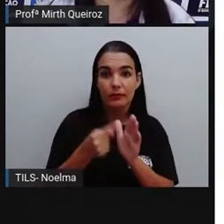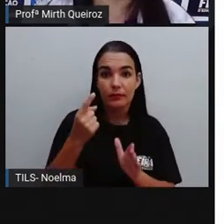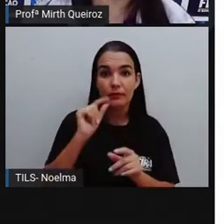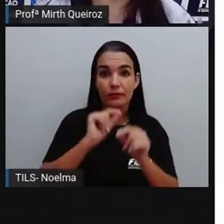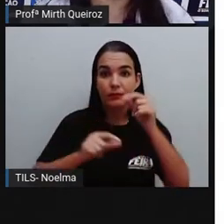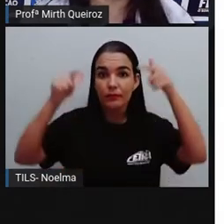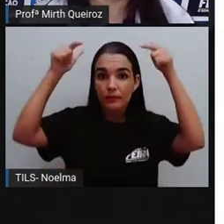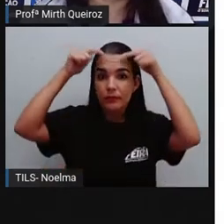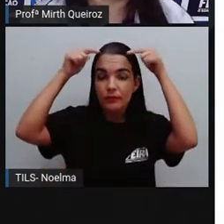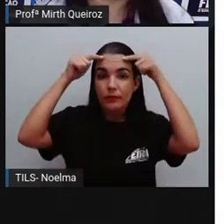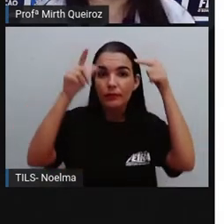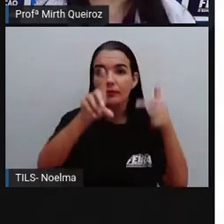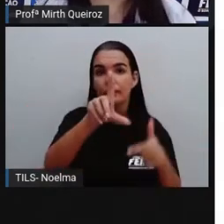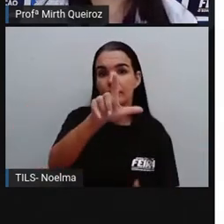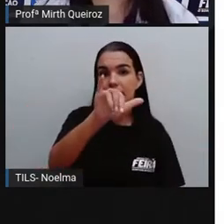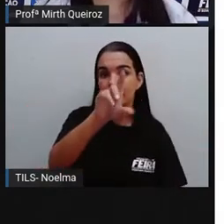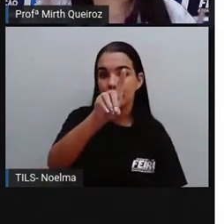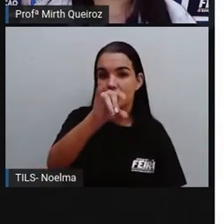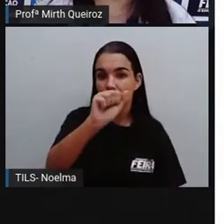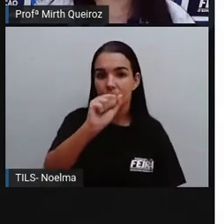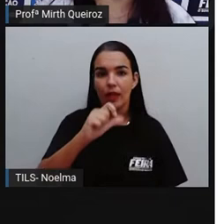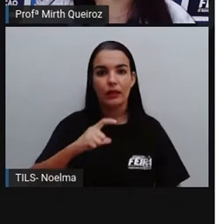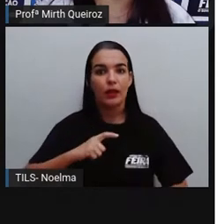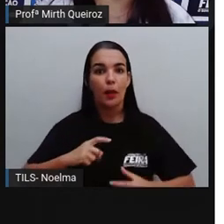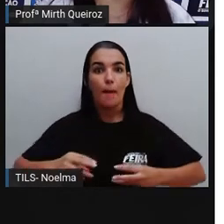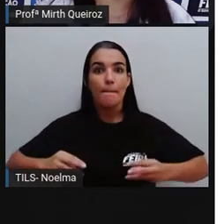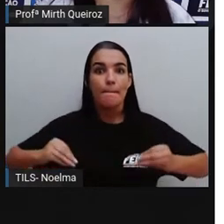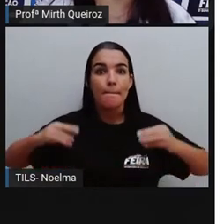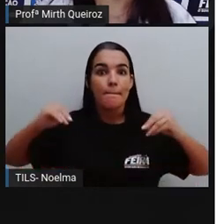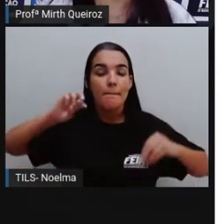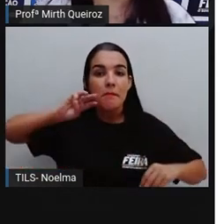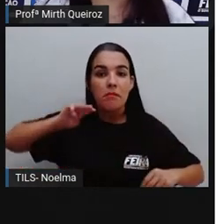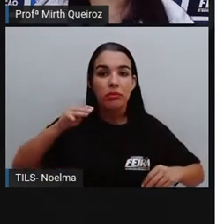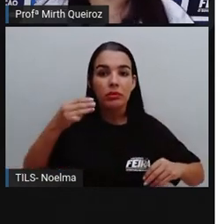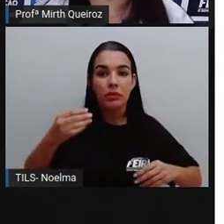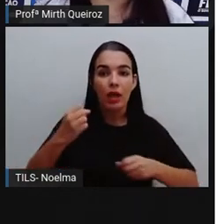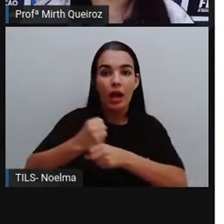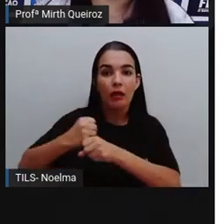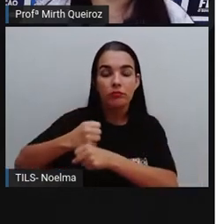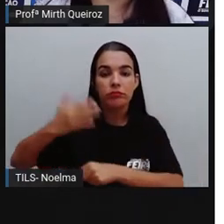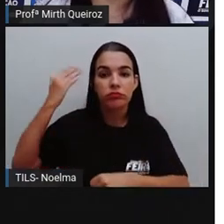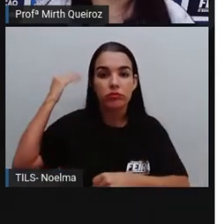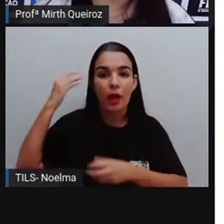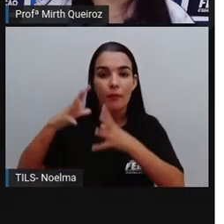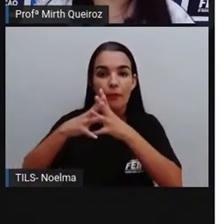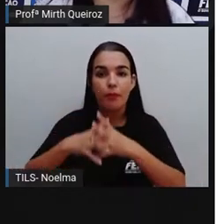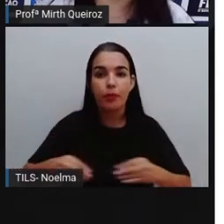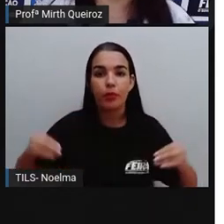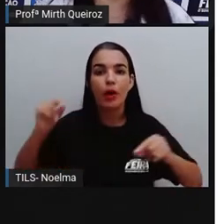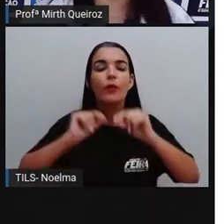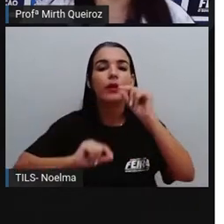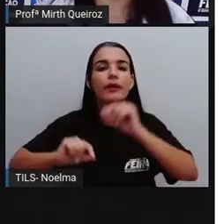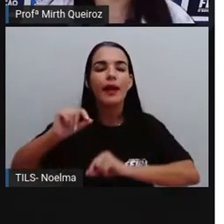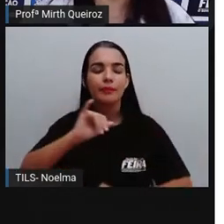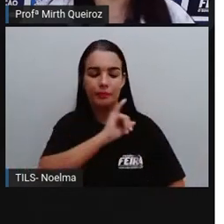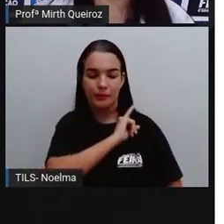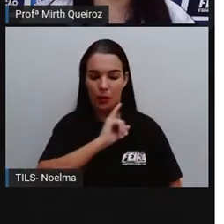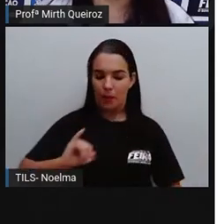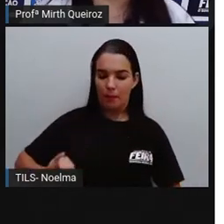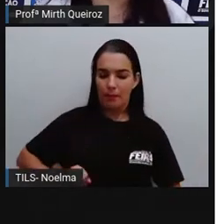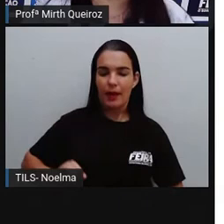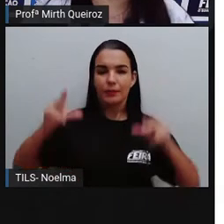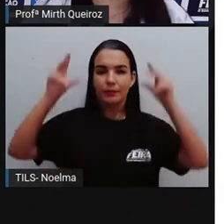vez no reino da Lídia, há milhares de anos, ele desapareceu com o fim do Império